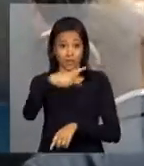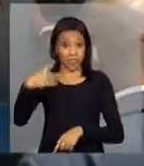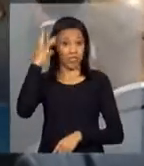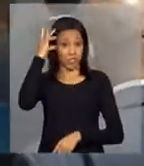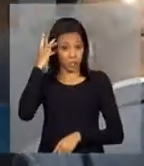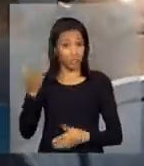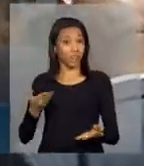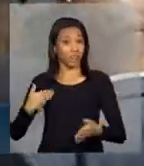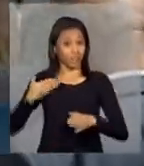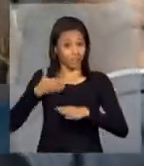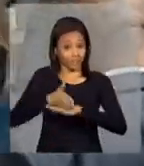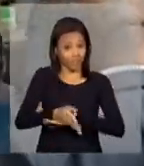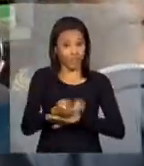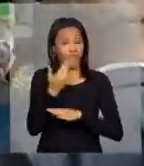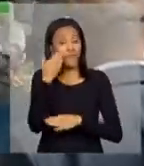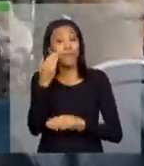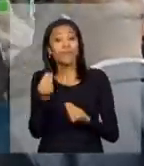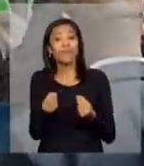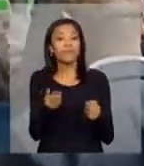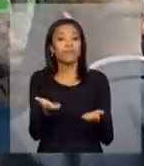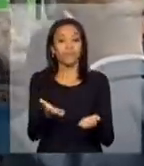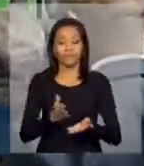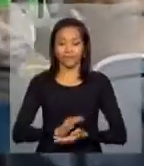participa da cerimônia. Acompanhe.